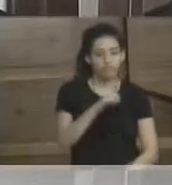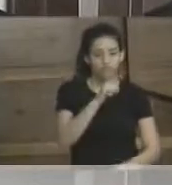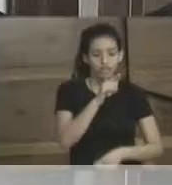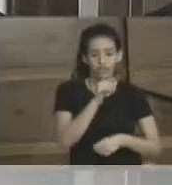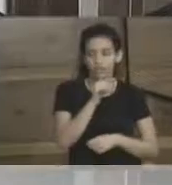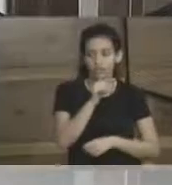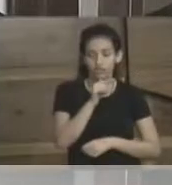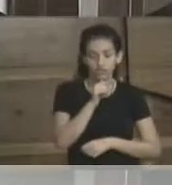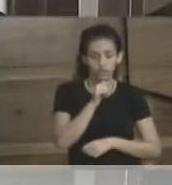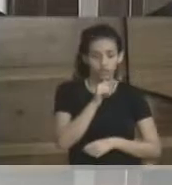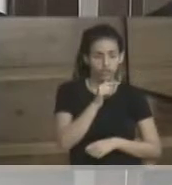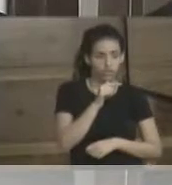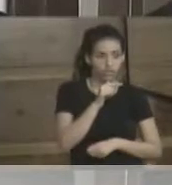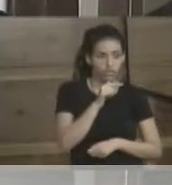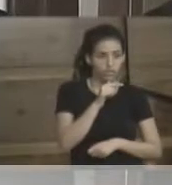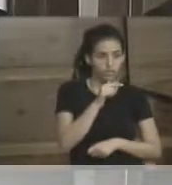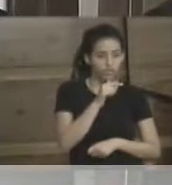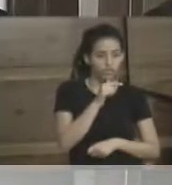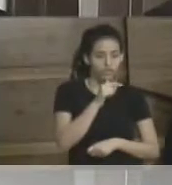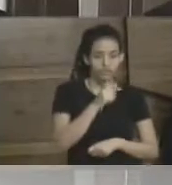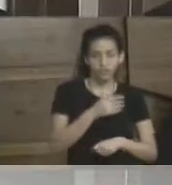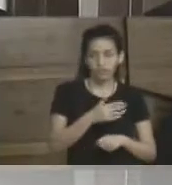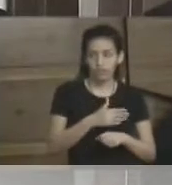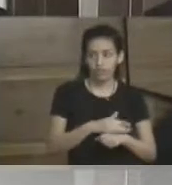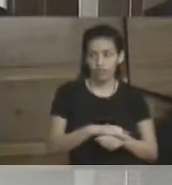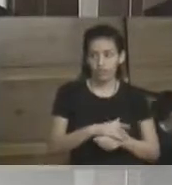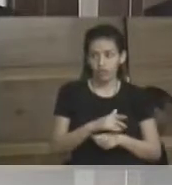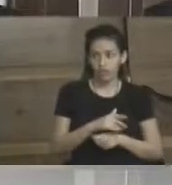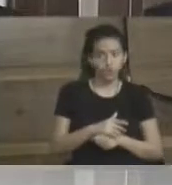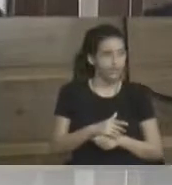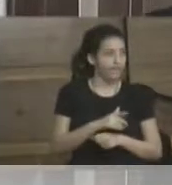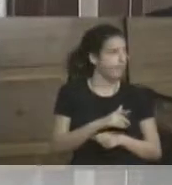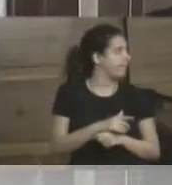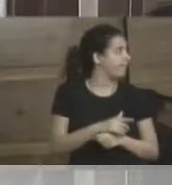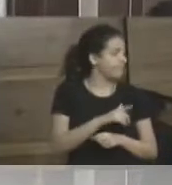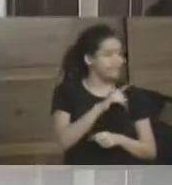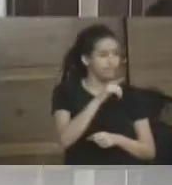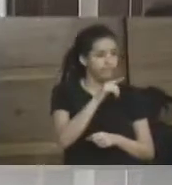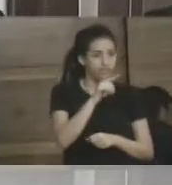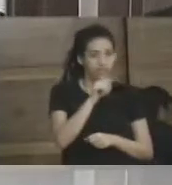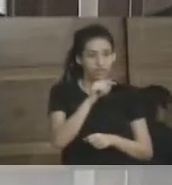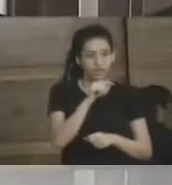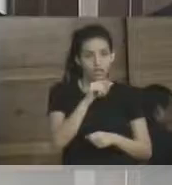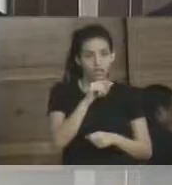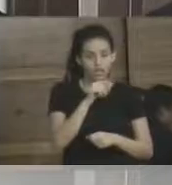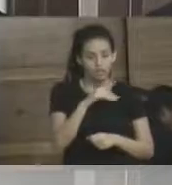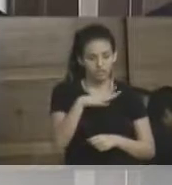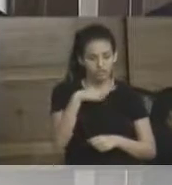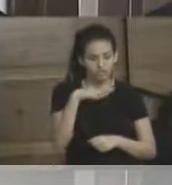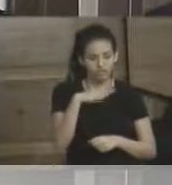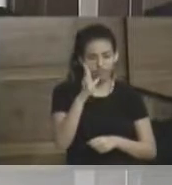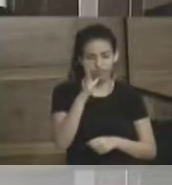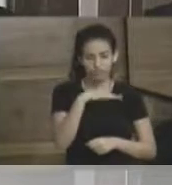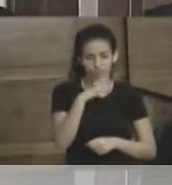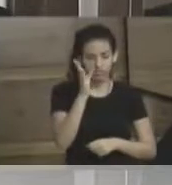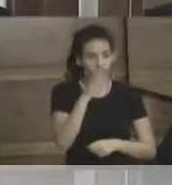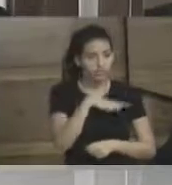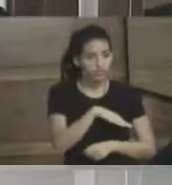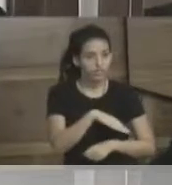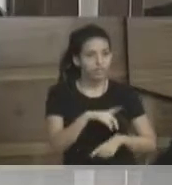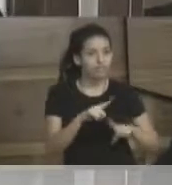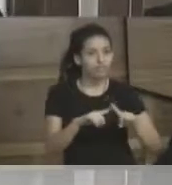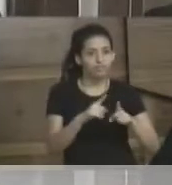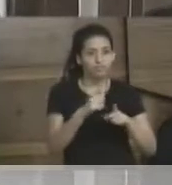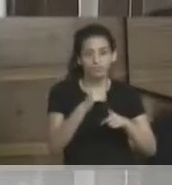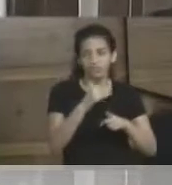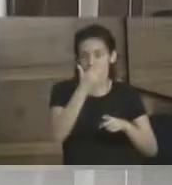lá de uma mina, que é água termal, água com gases, fede o negócio. O negócio tem um cheiro de enxofre fortíssimo.